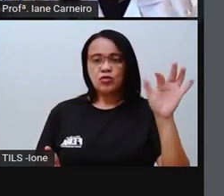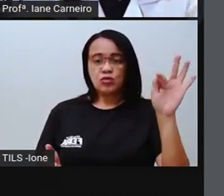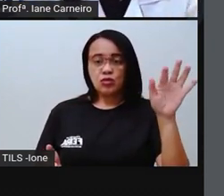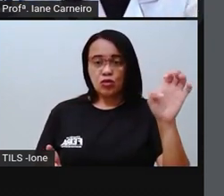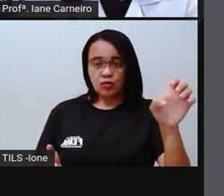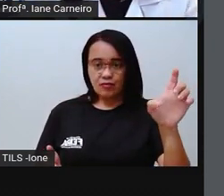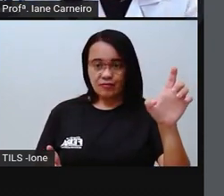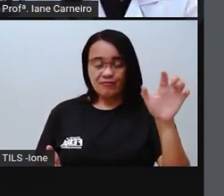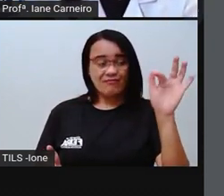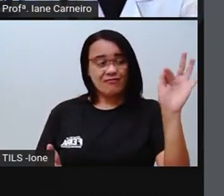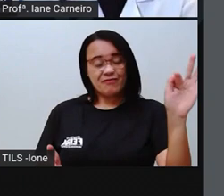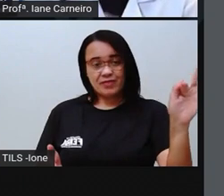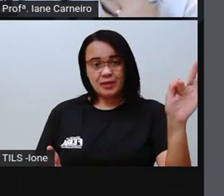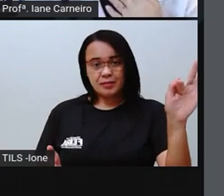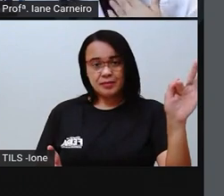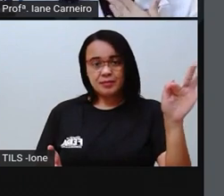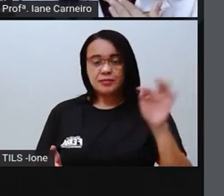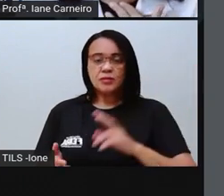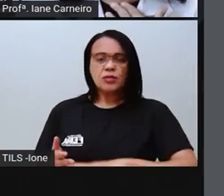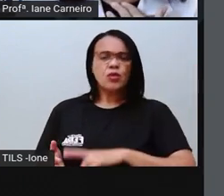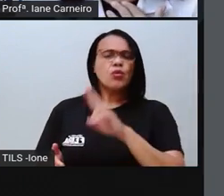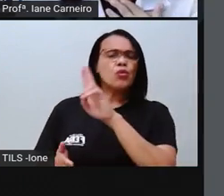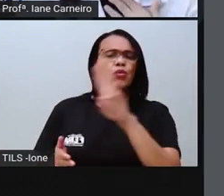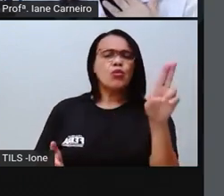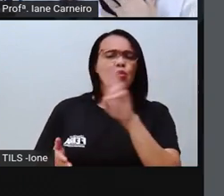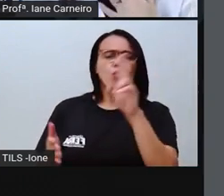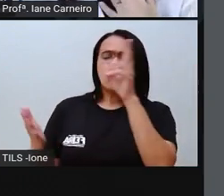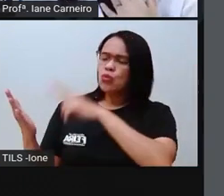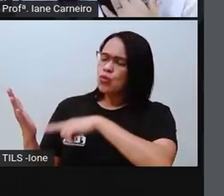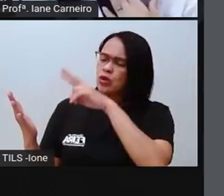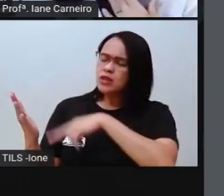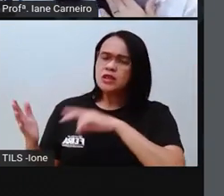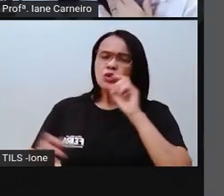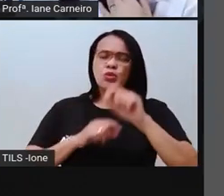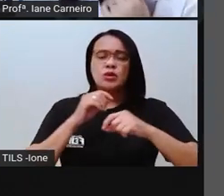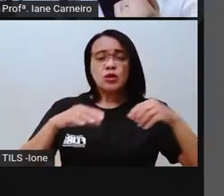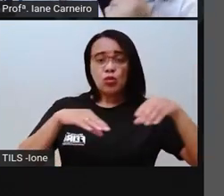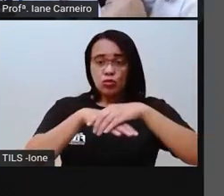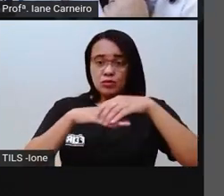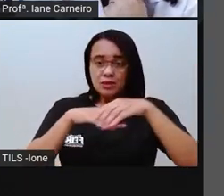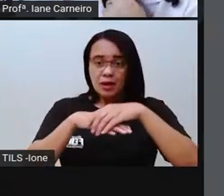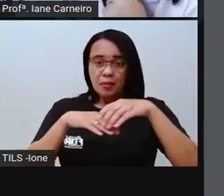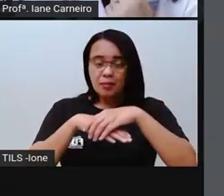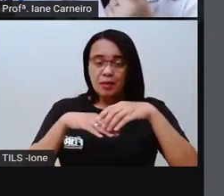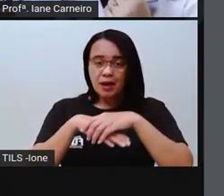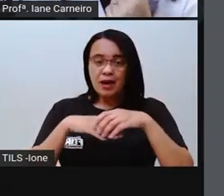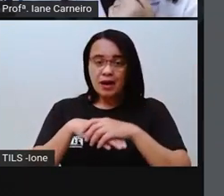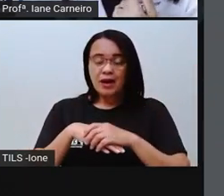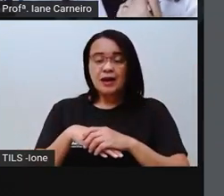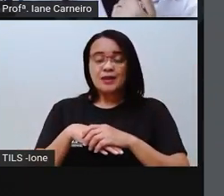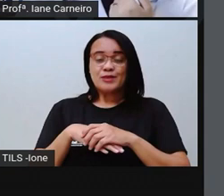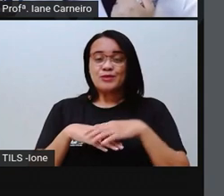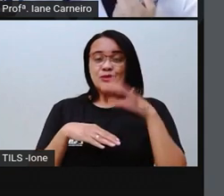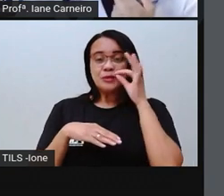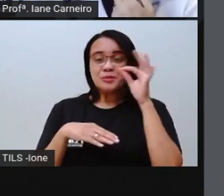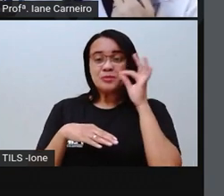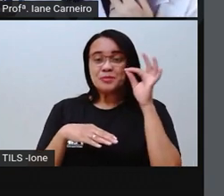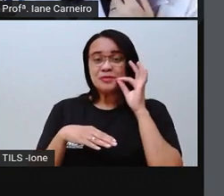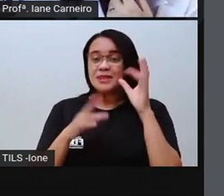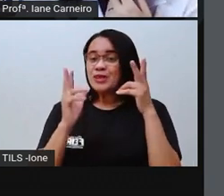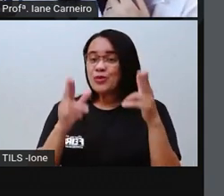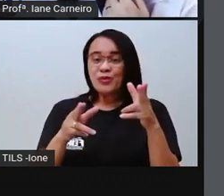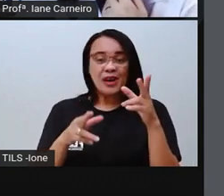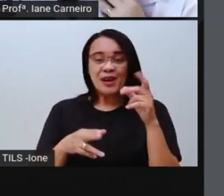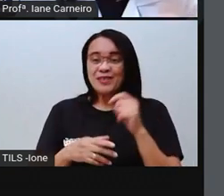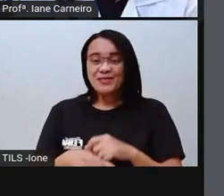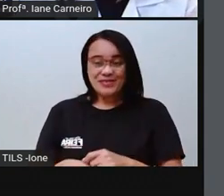nome do livro que a Pro vai ler para vocês hoje, o sapato que miava. Já pensou? Vocês têm um sapato que mia aí na